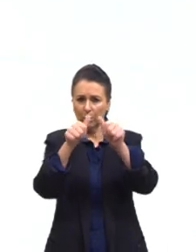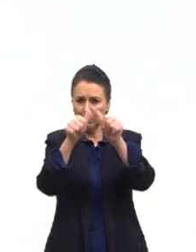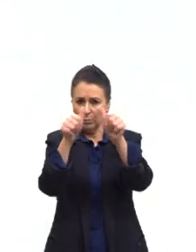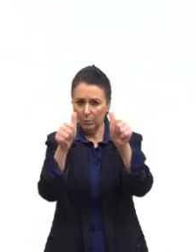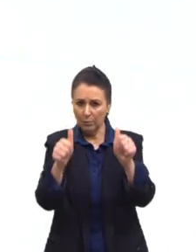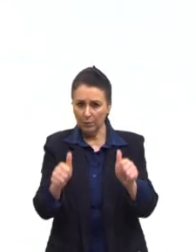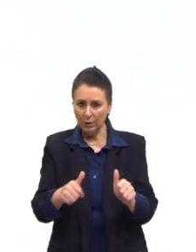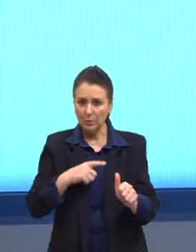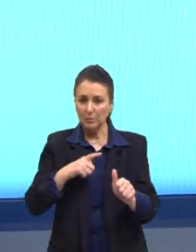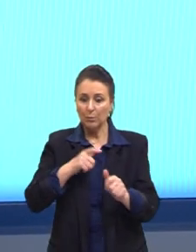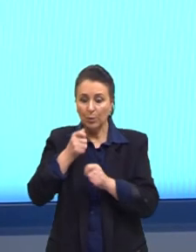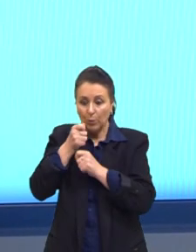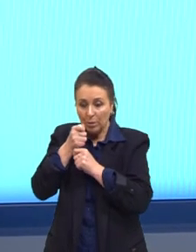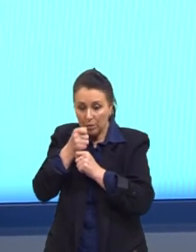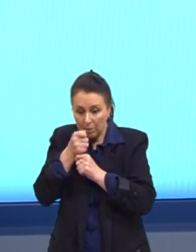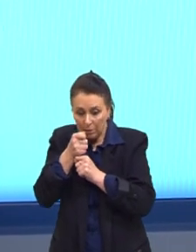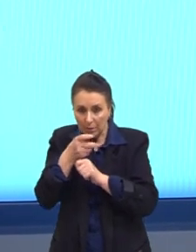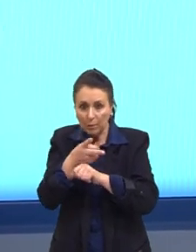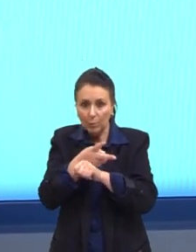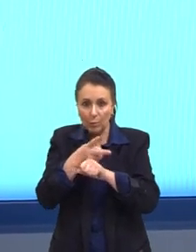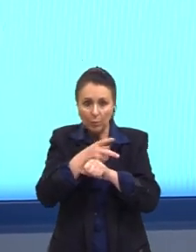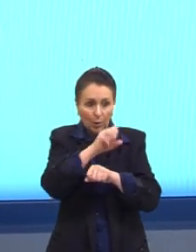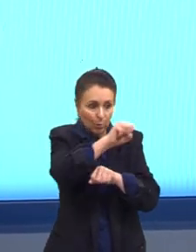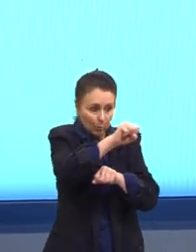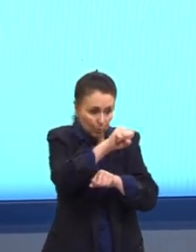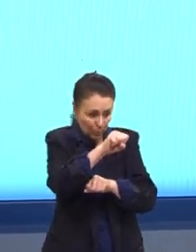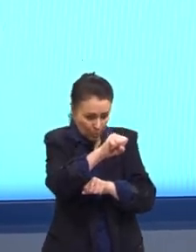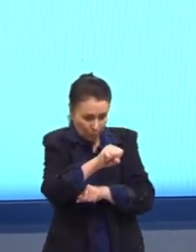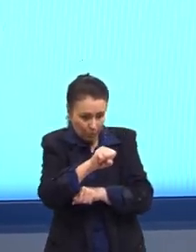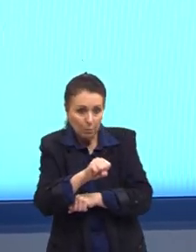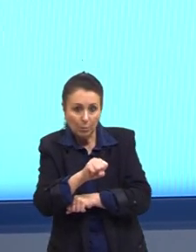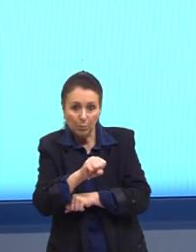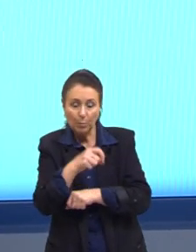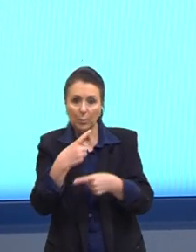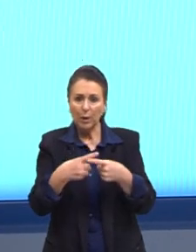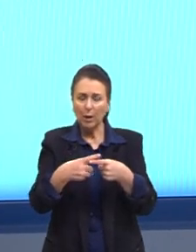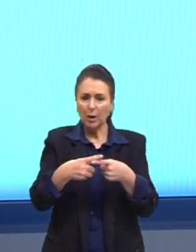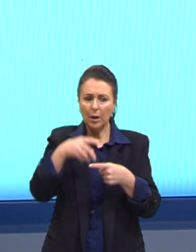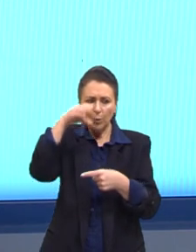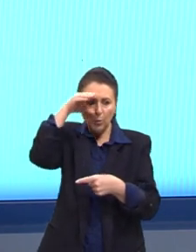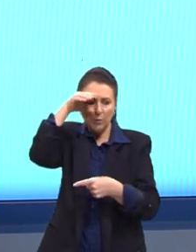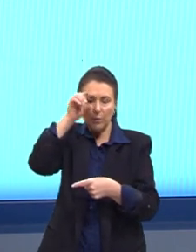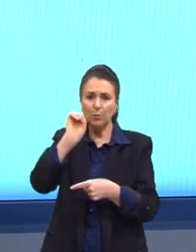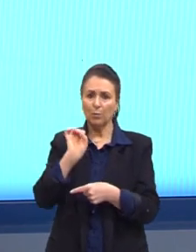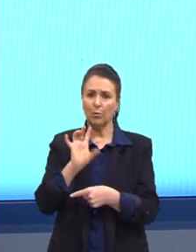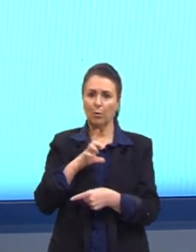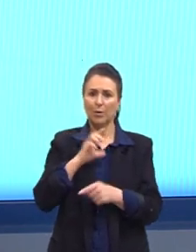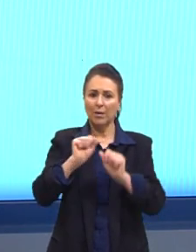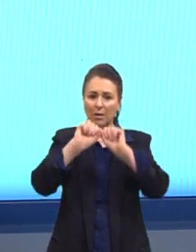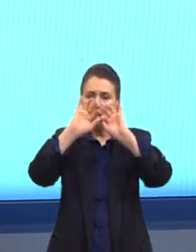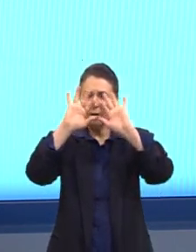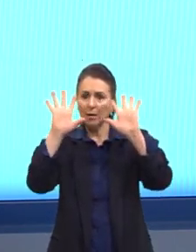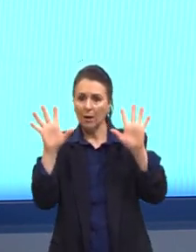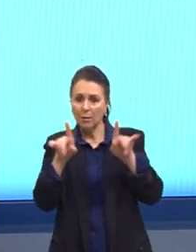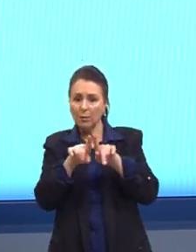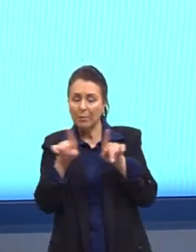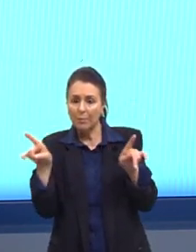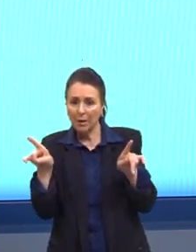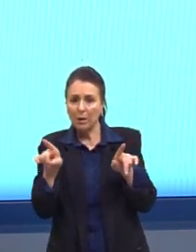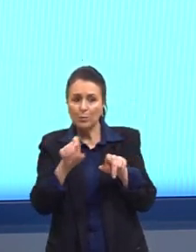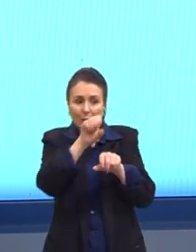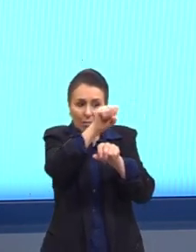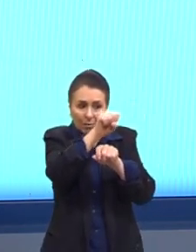detetive ali procurando em gavetas. Então, não observar só aquilo que está claro, só aquilo que está